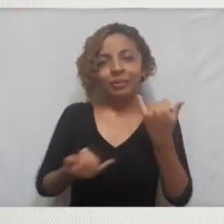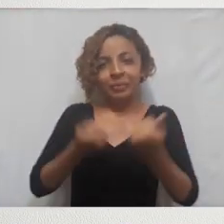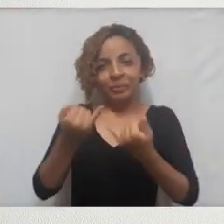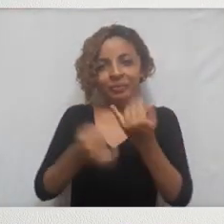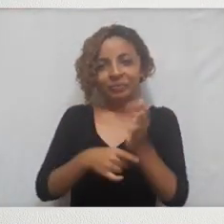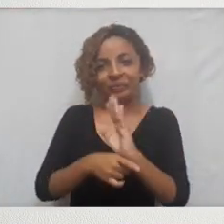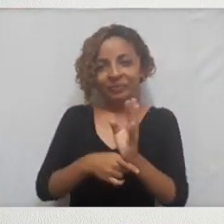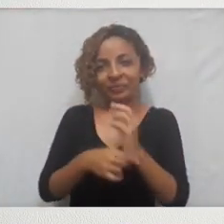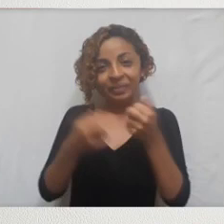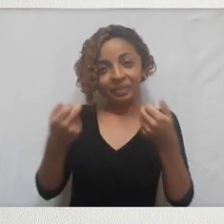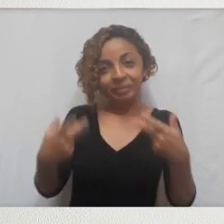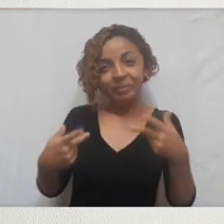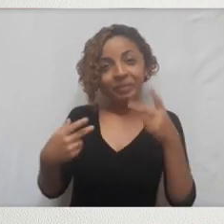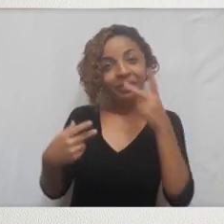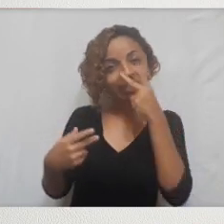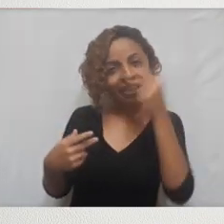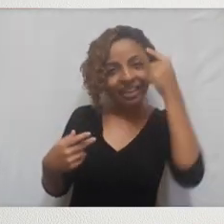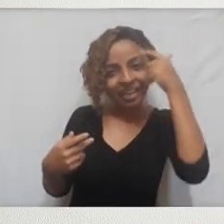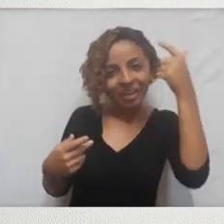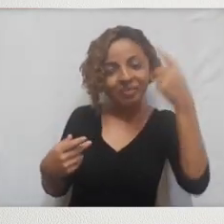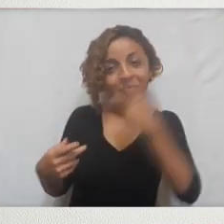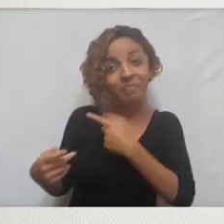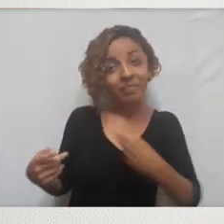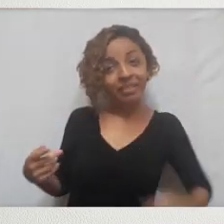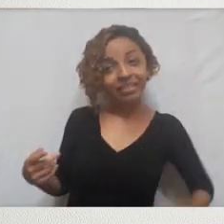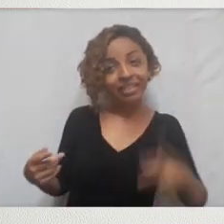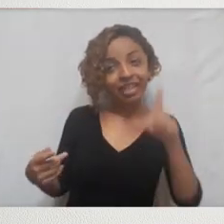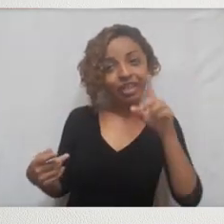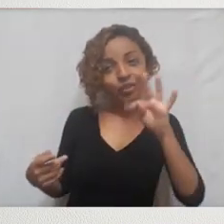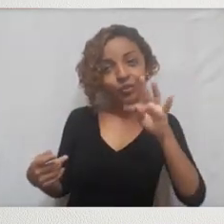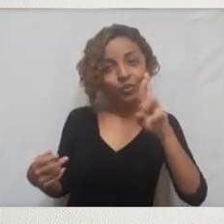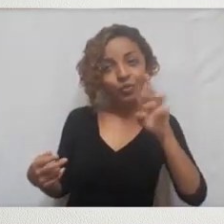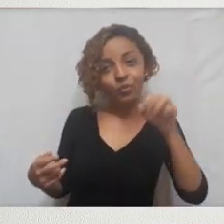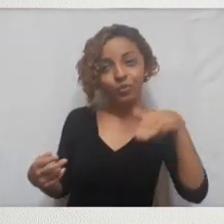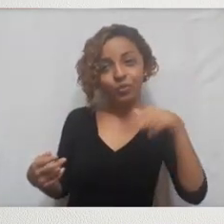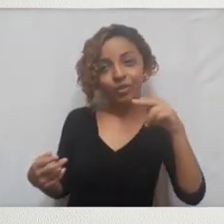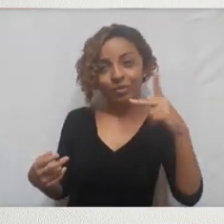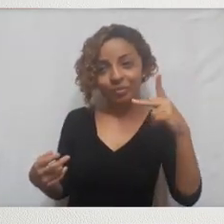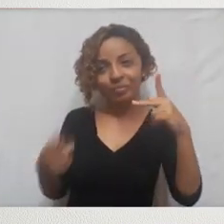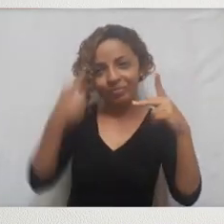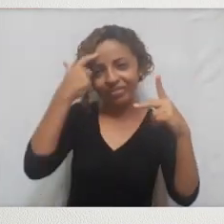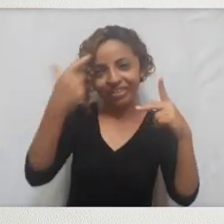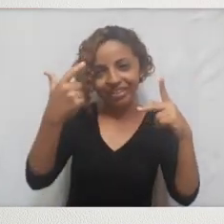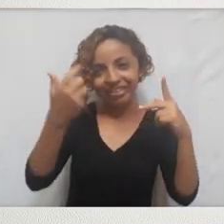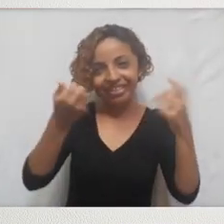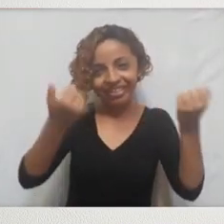eu até brinquei no começo do vídeo sobre os eleitores do Donald Trump, mas é interessante a gente observar